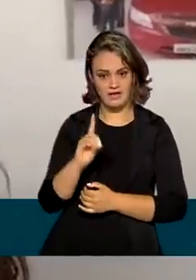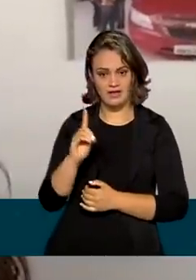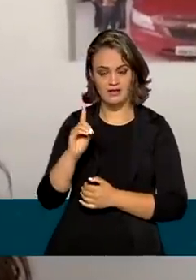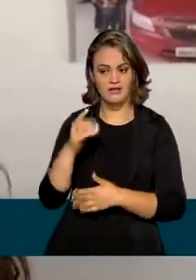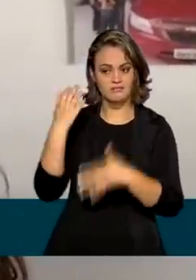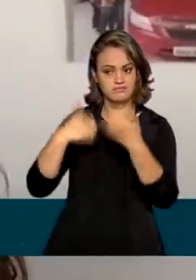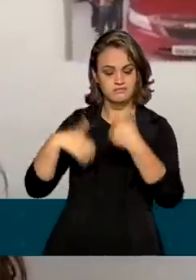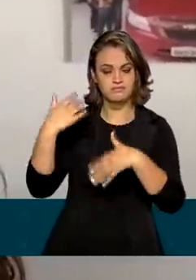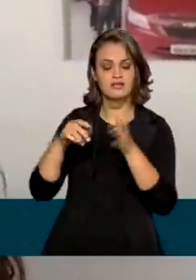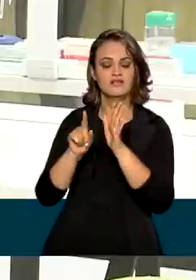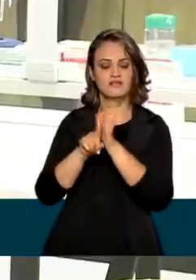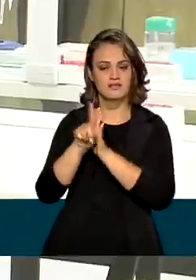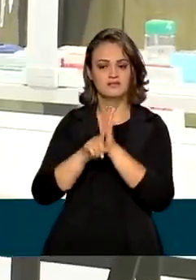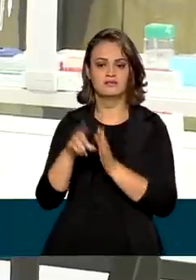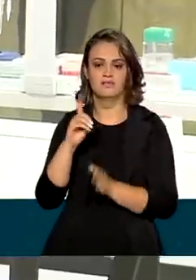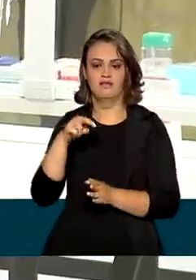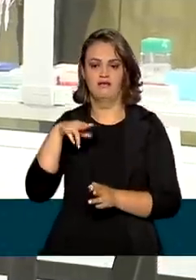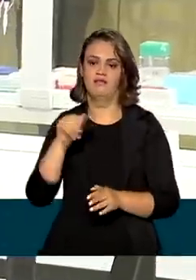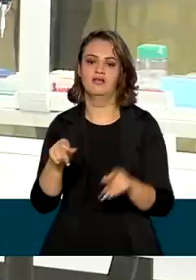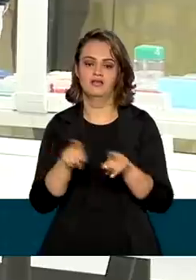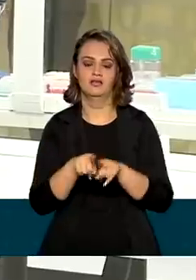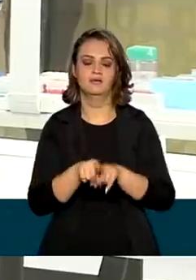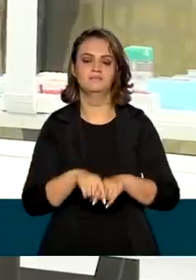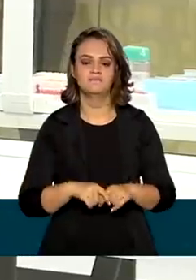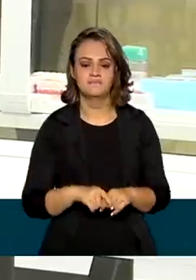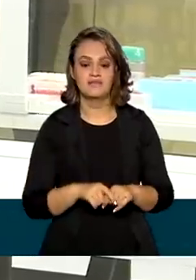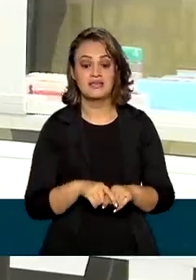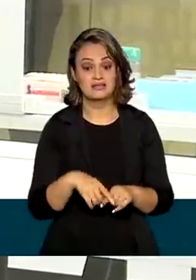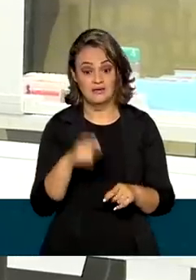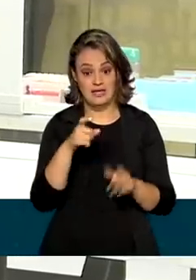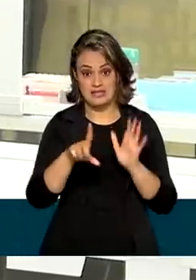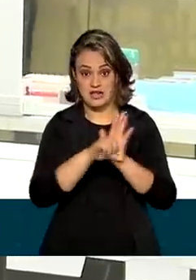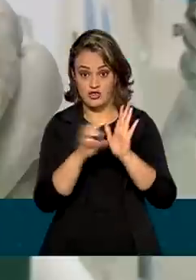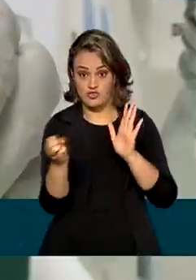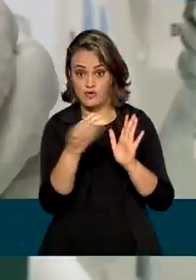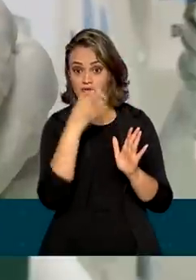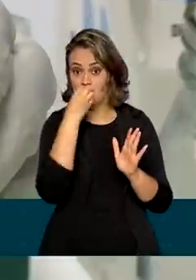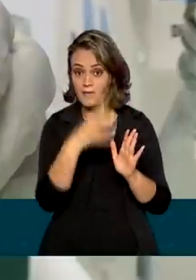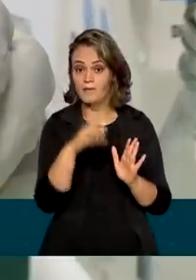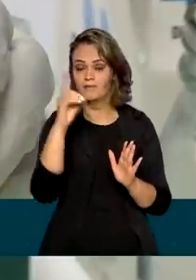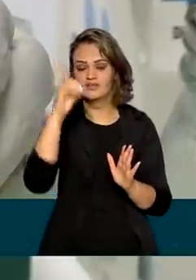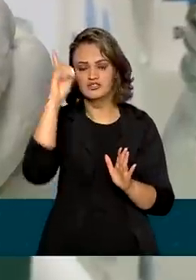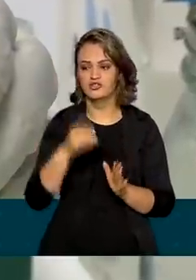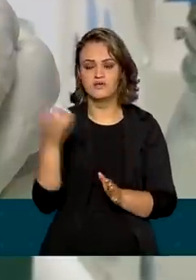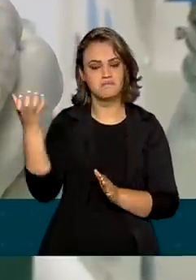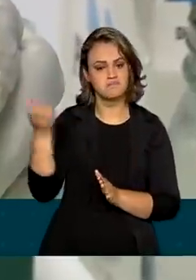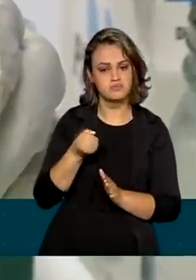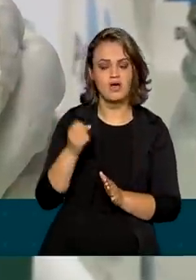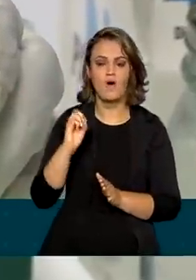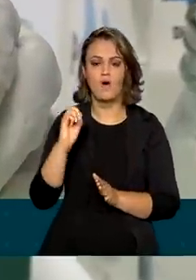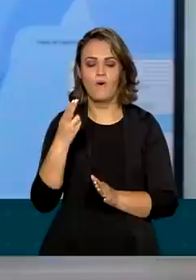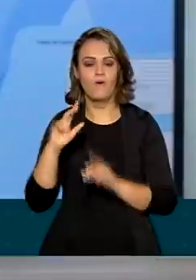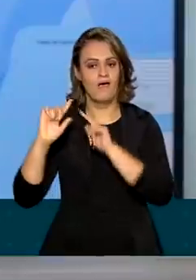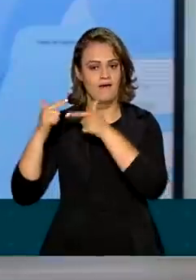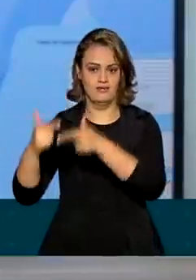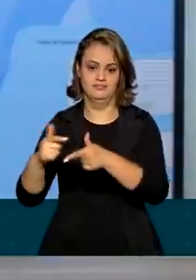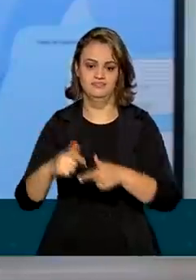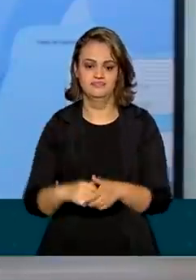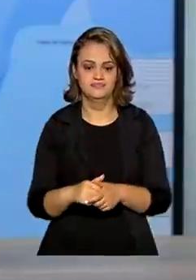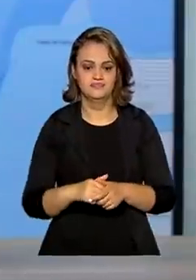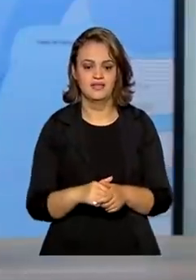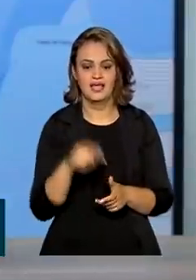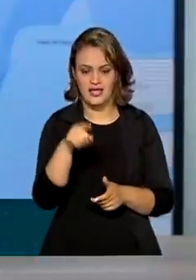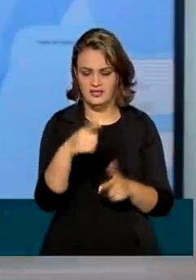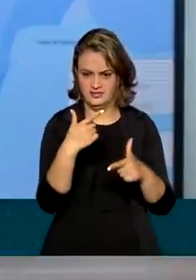e realize o exame de DNA. A lei torna mais fácil a conquista de direitos, como pensão alimentícia ou herança. Esse é um